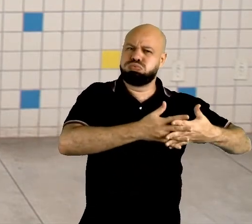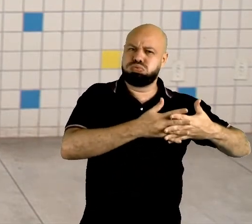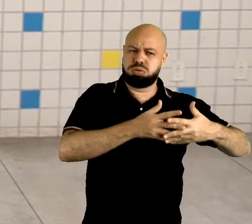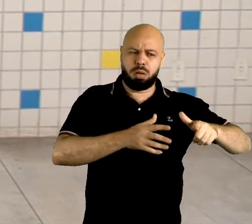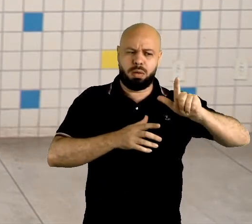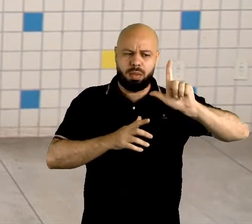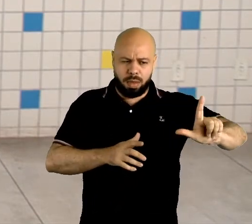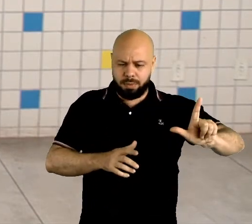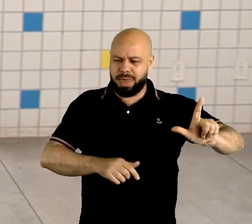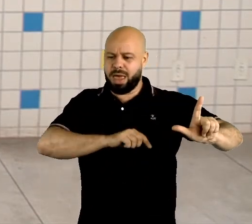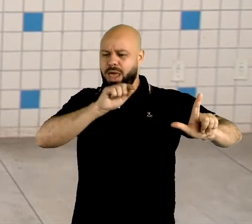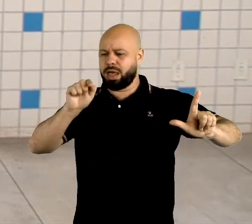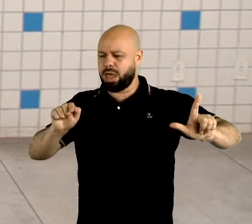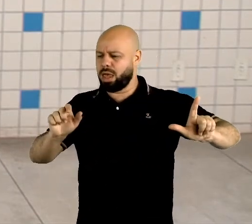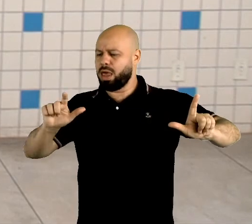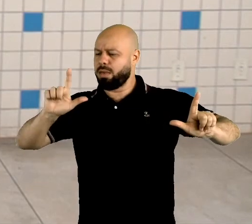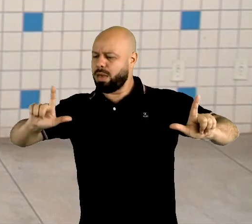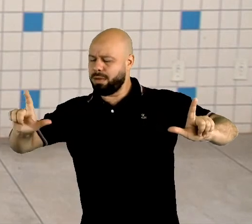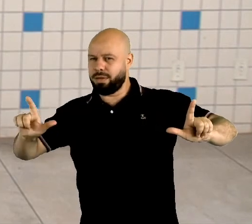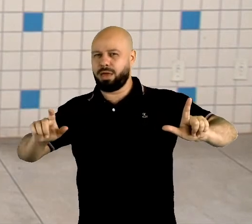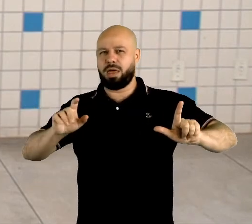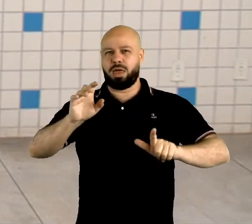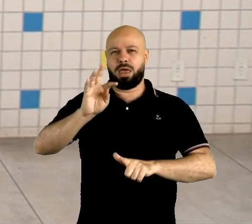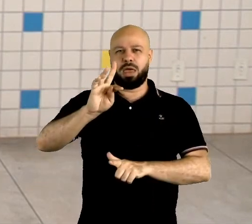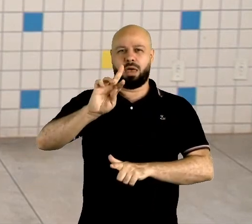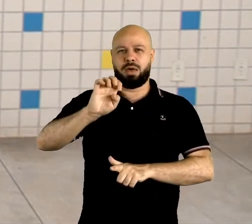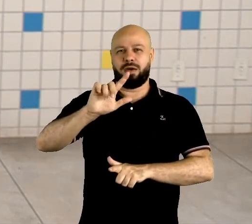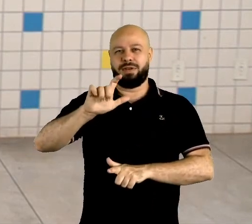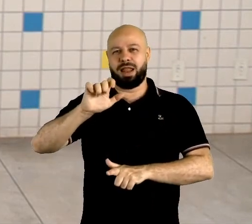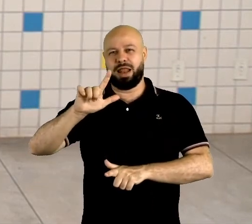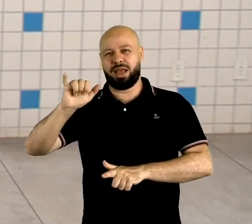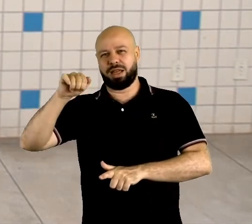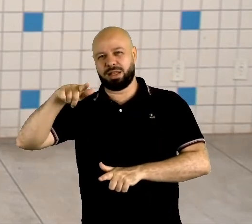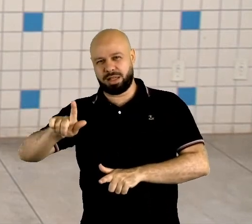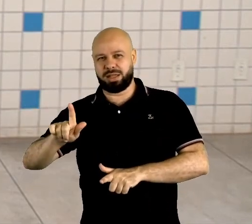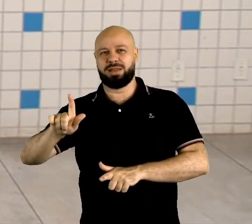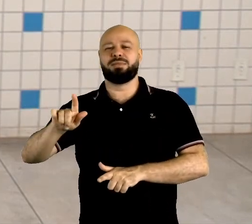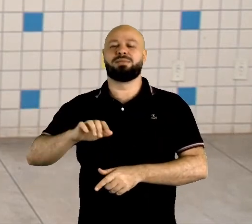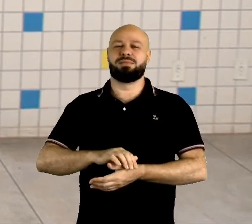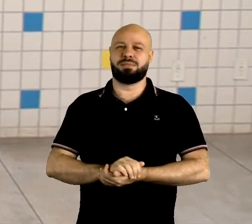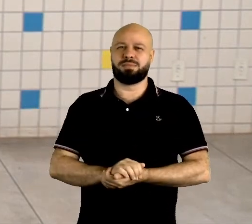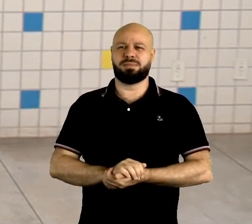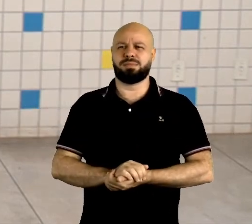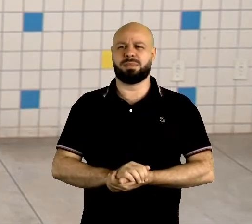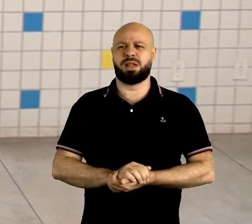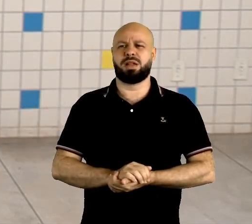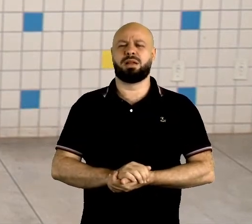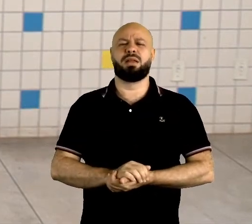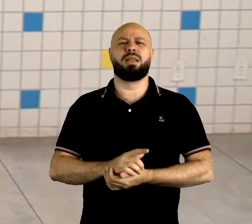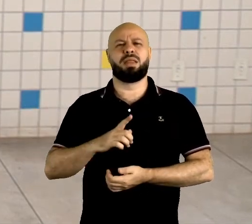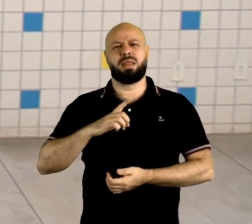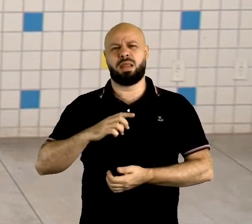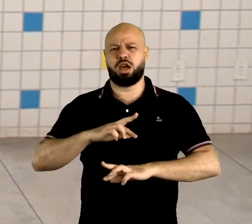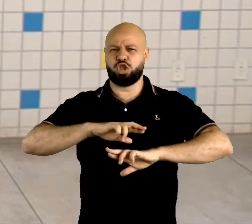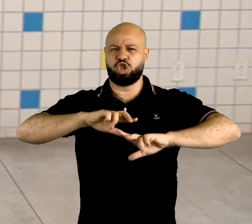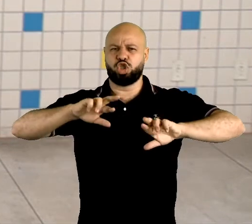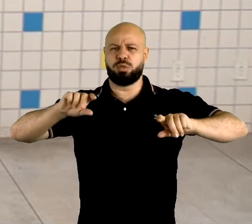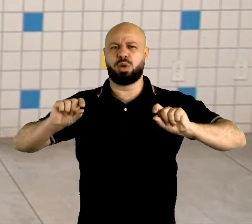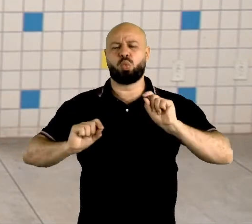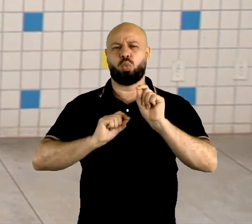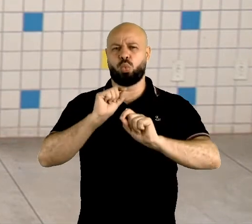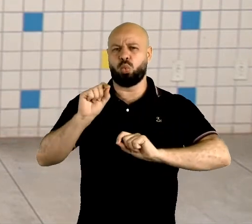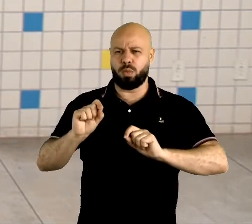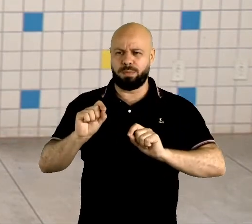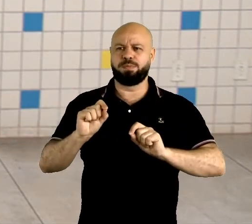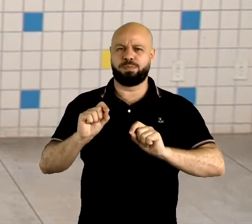traveler, traveling, com dois L's, tá? E também acontece uma diferença também, vocês observam que todas